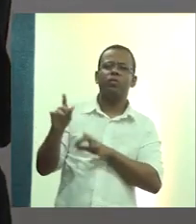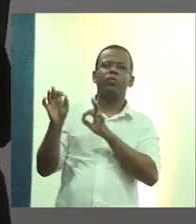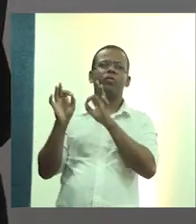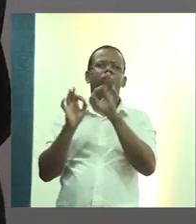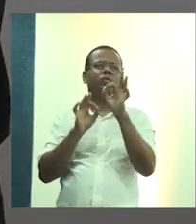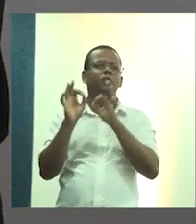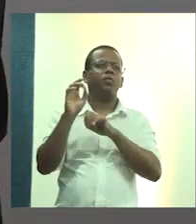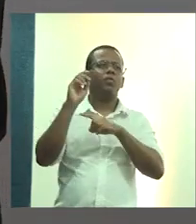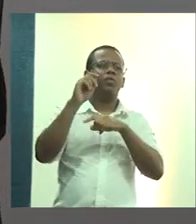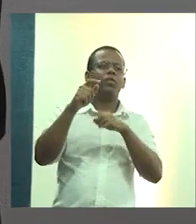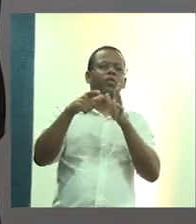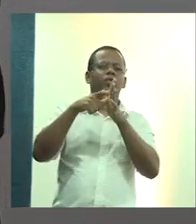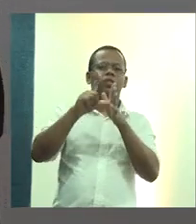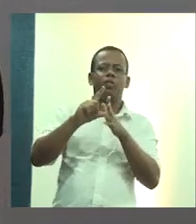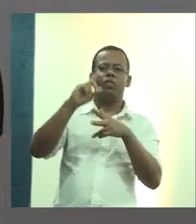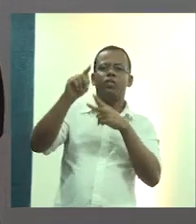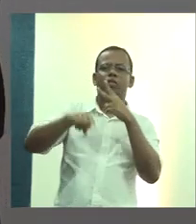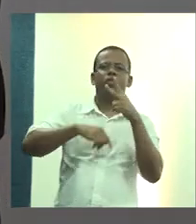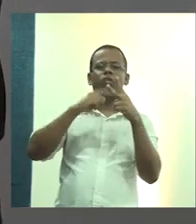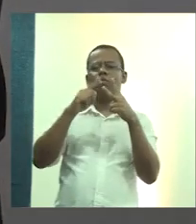o depois, enfim.